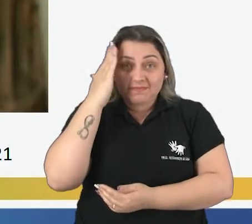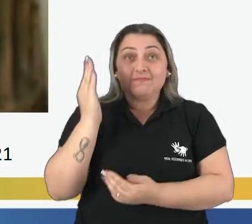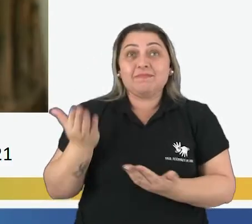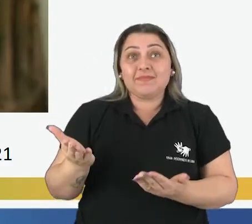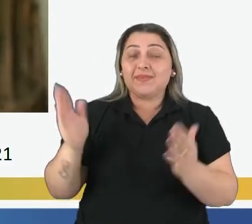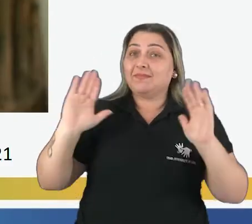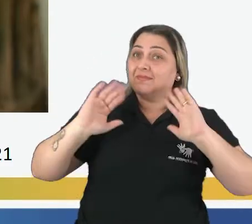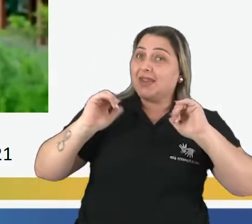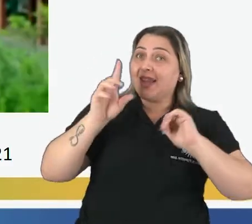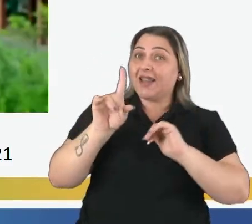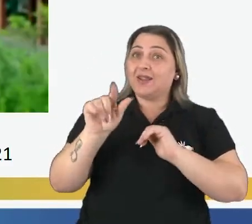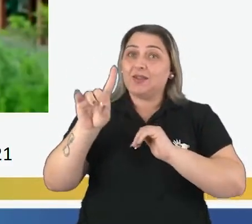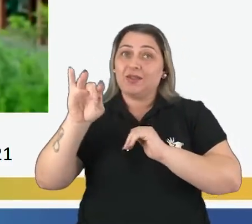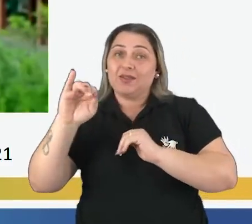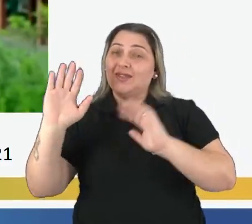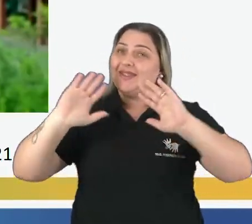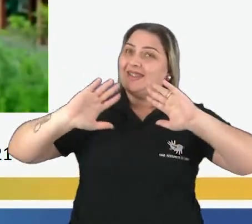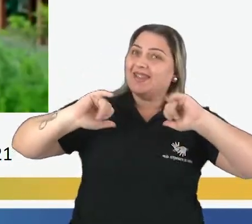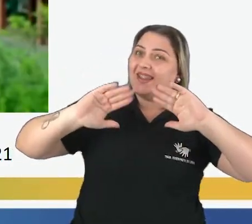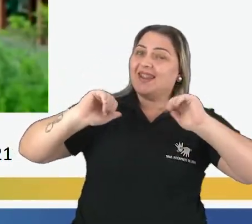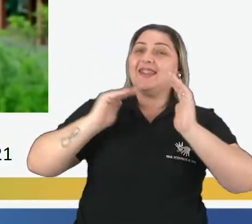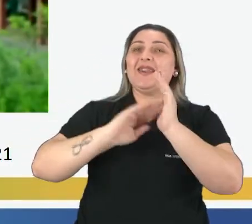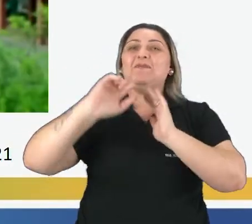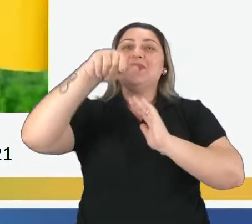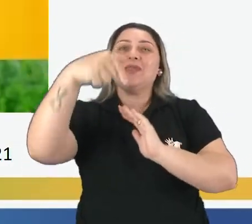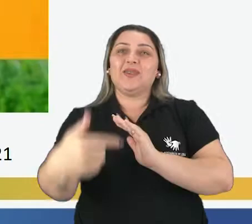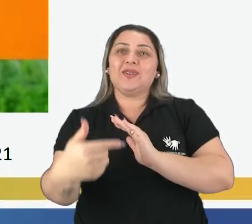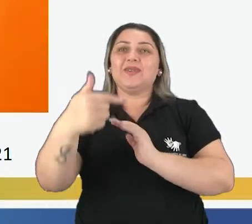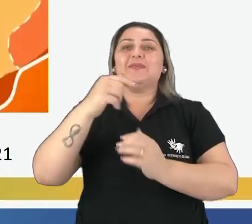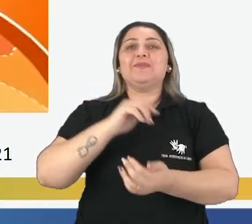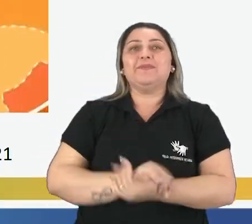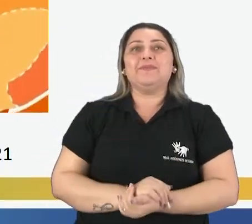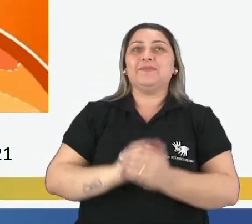essa? Obrigada, Lúdi. Tchau e até o próximo...